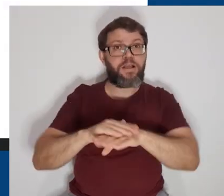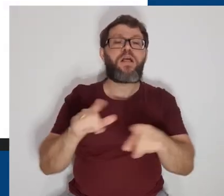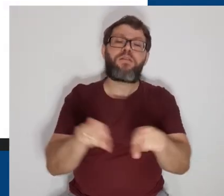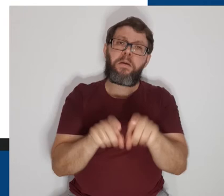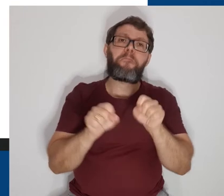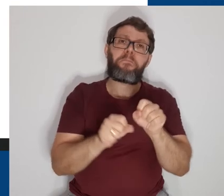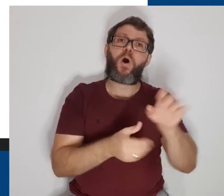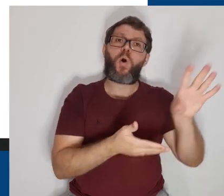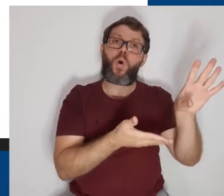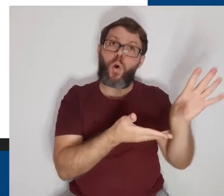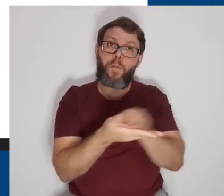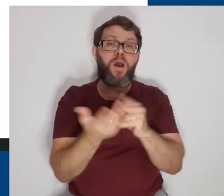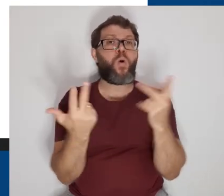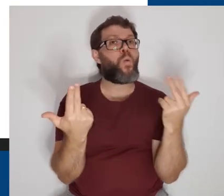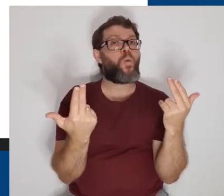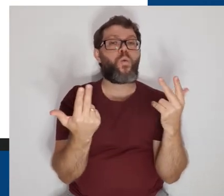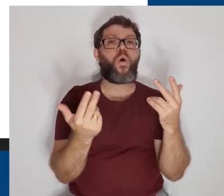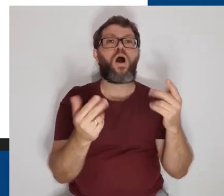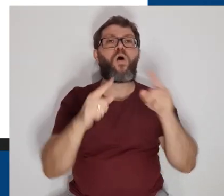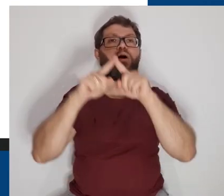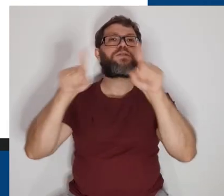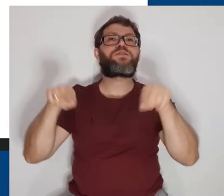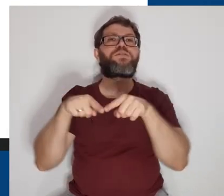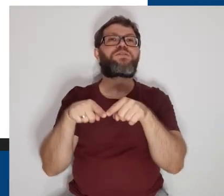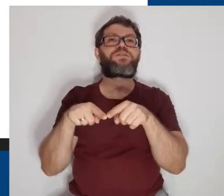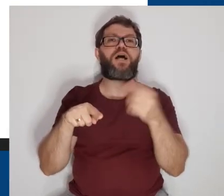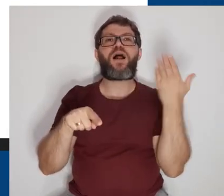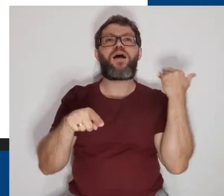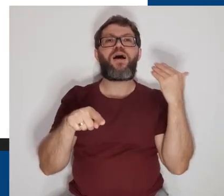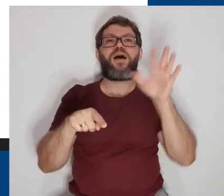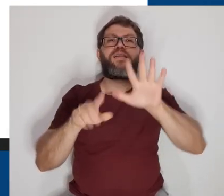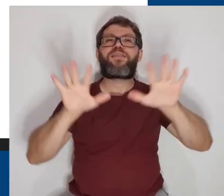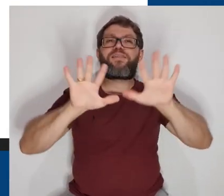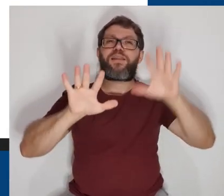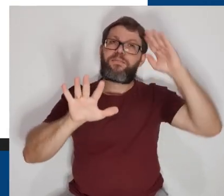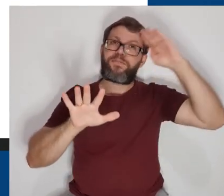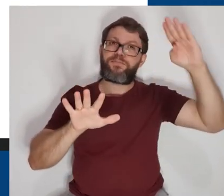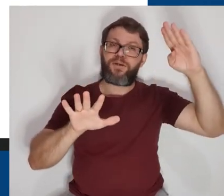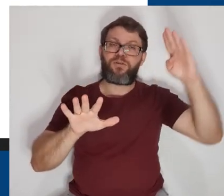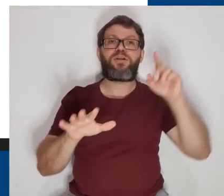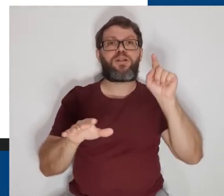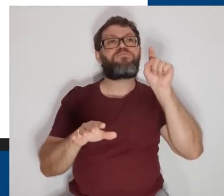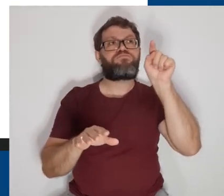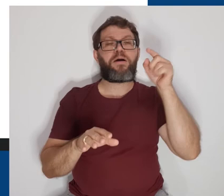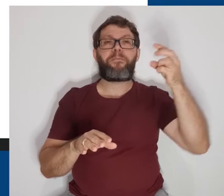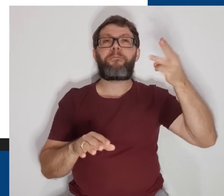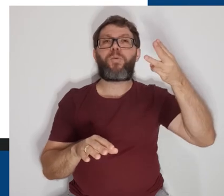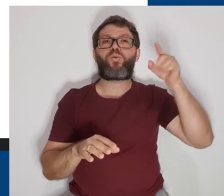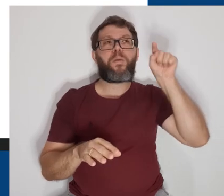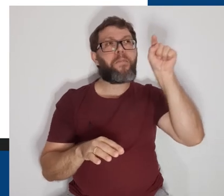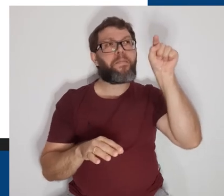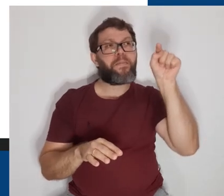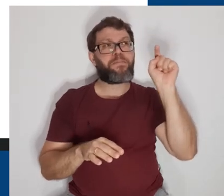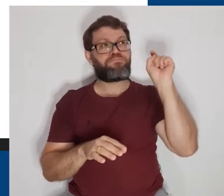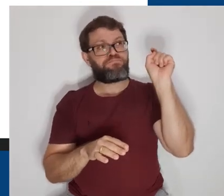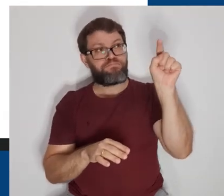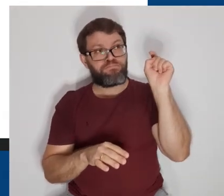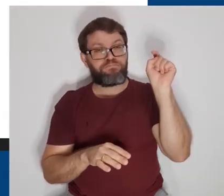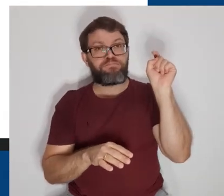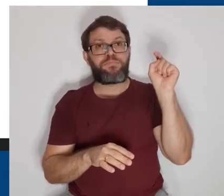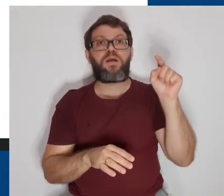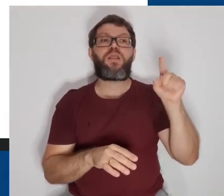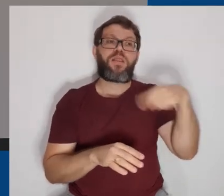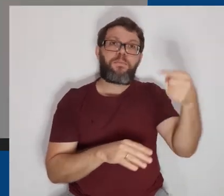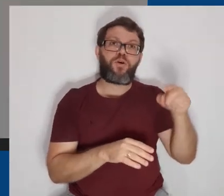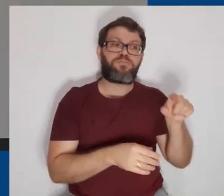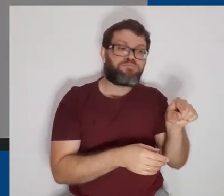arquivada também pode ser copiada da mesma forma que uma sala que estava na sua tela inicial. Clicamos também nos três pontos